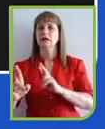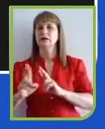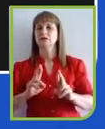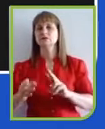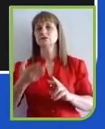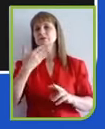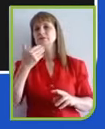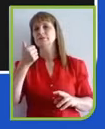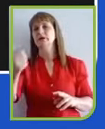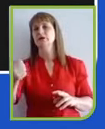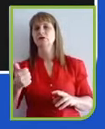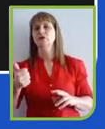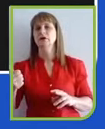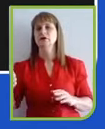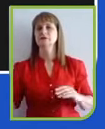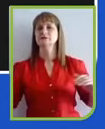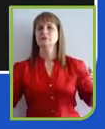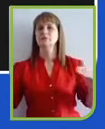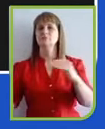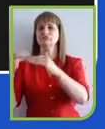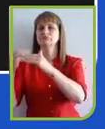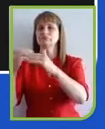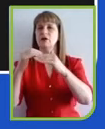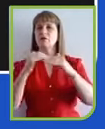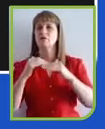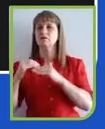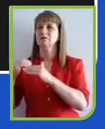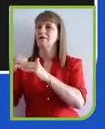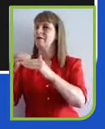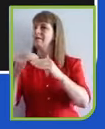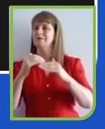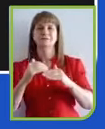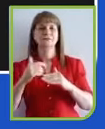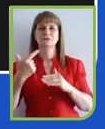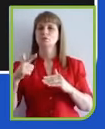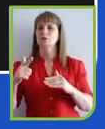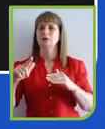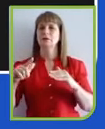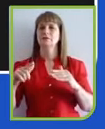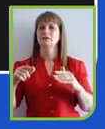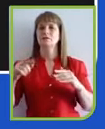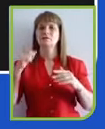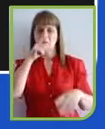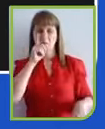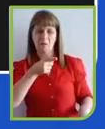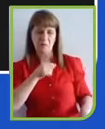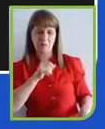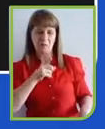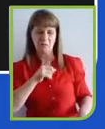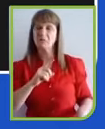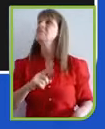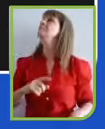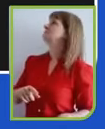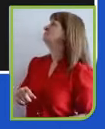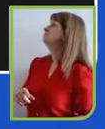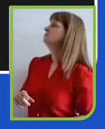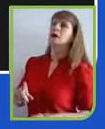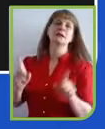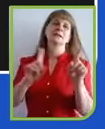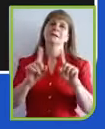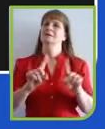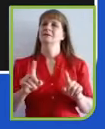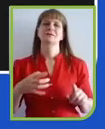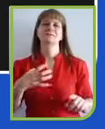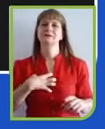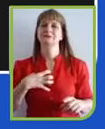horizontais, tem menos eu mando, você obedece, tem menos comando e controle, tem menos